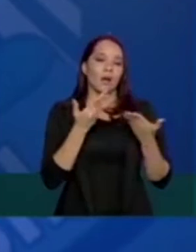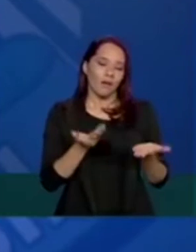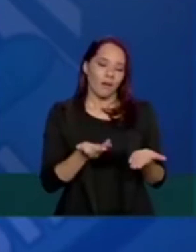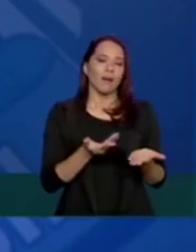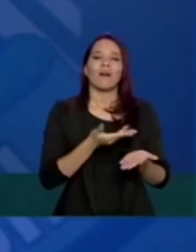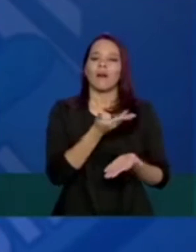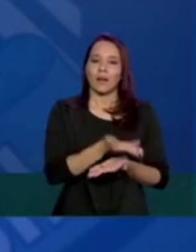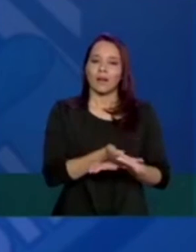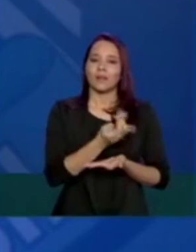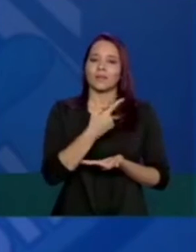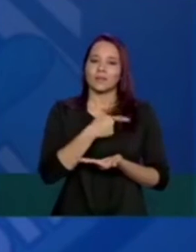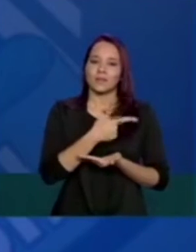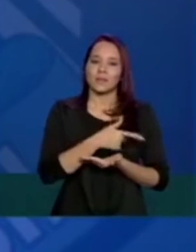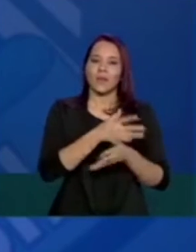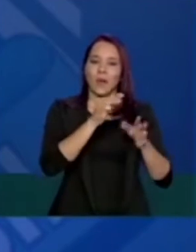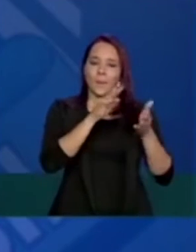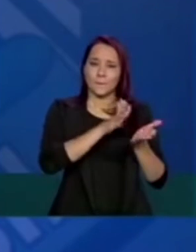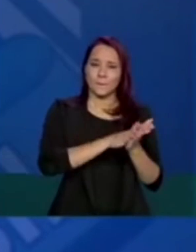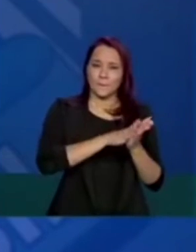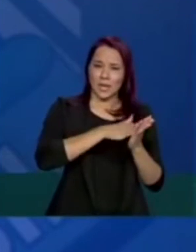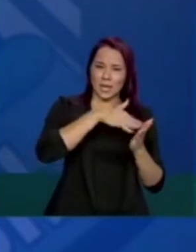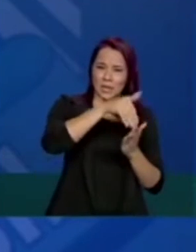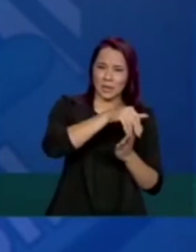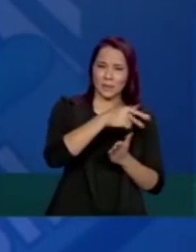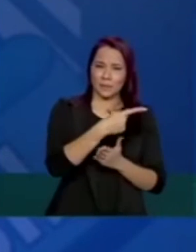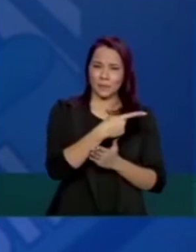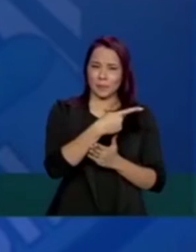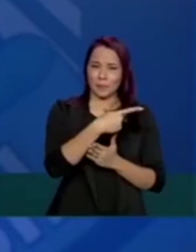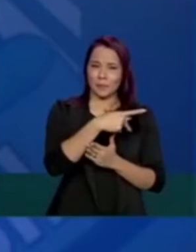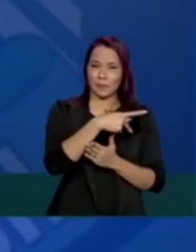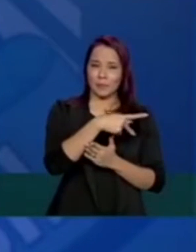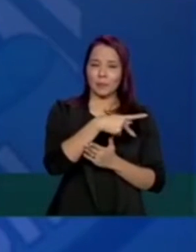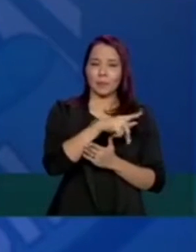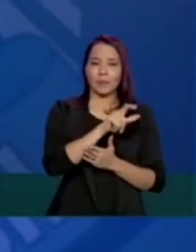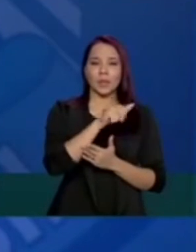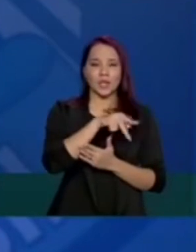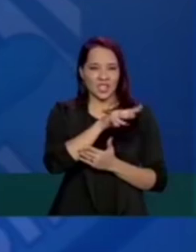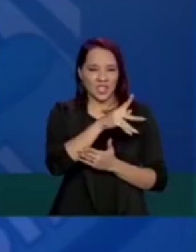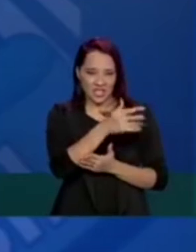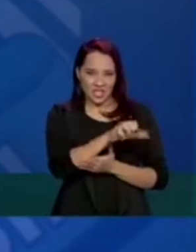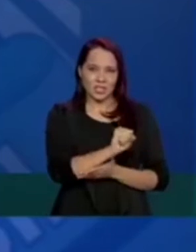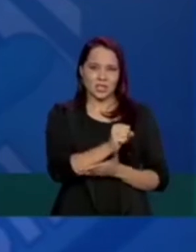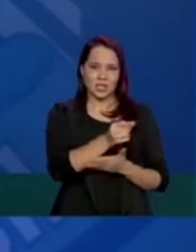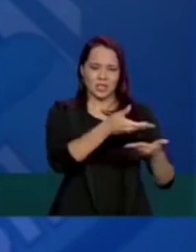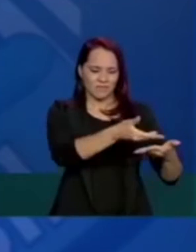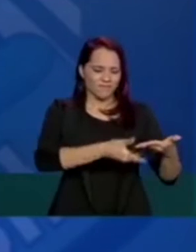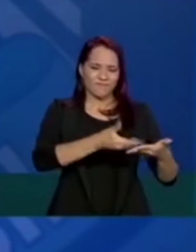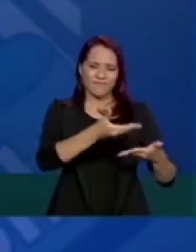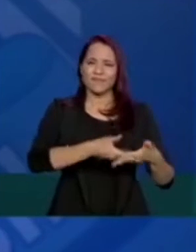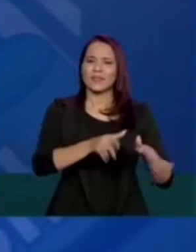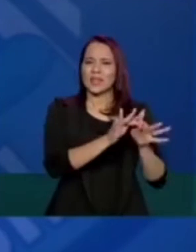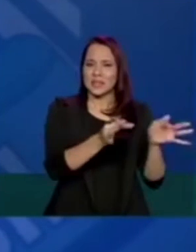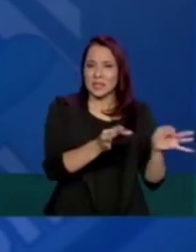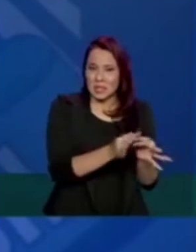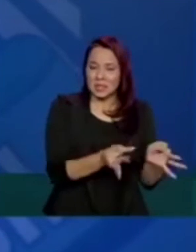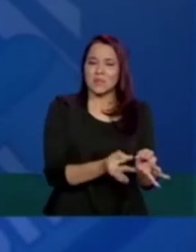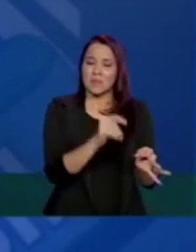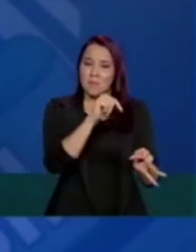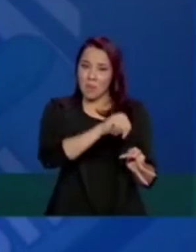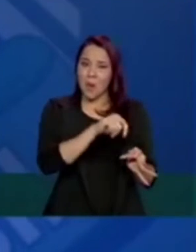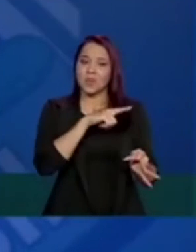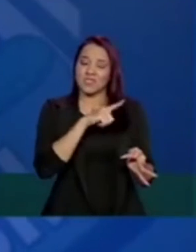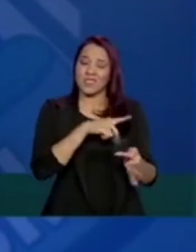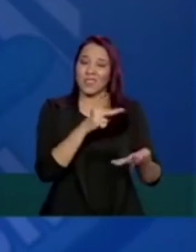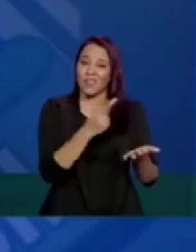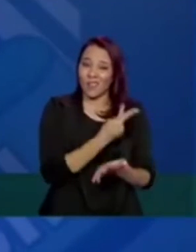deixar de receber essas planilhas que, invariavelmente, são planilhas básicas e que podem ter